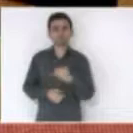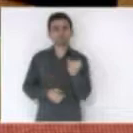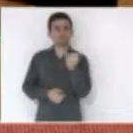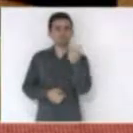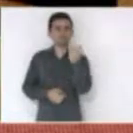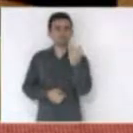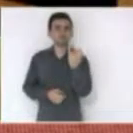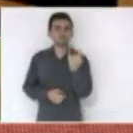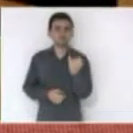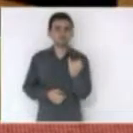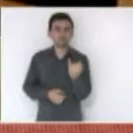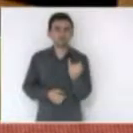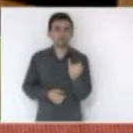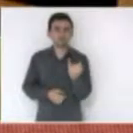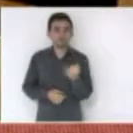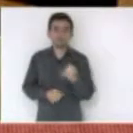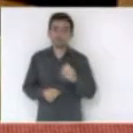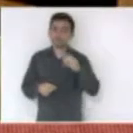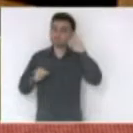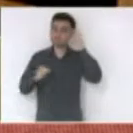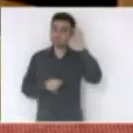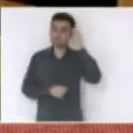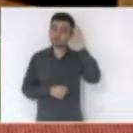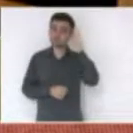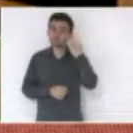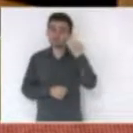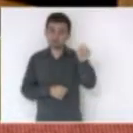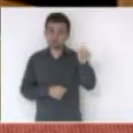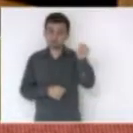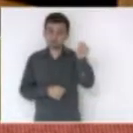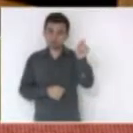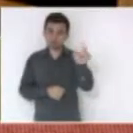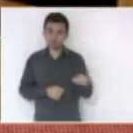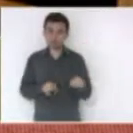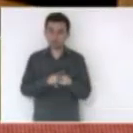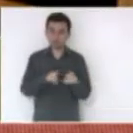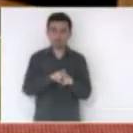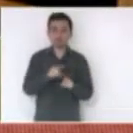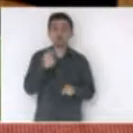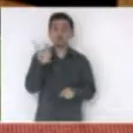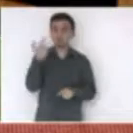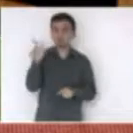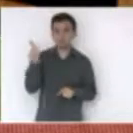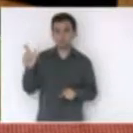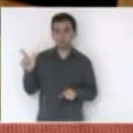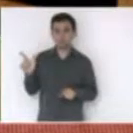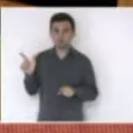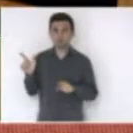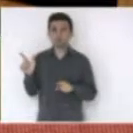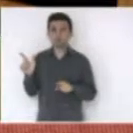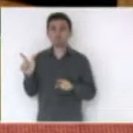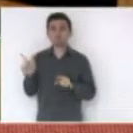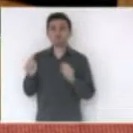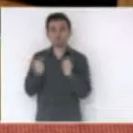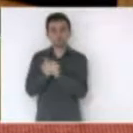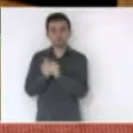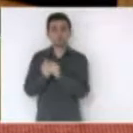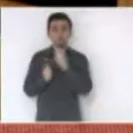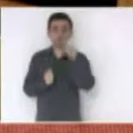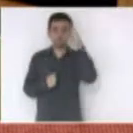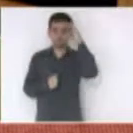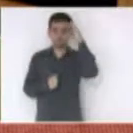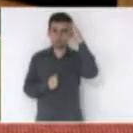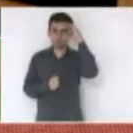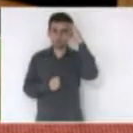e eu imagino que além de Vossa Excelência e de mim outros também devam ter estado com o governador